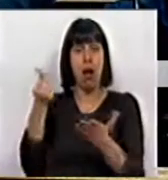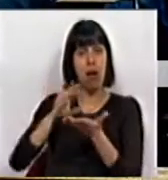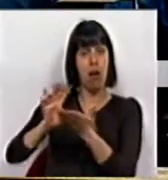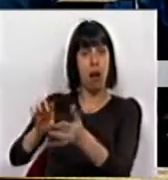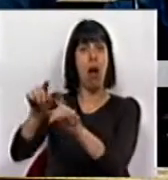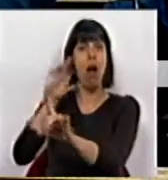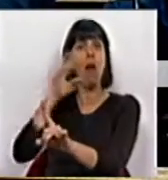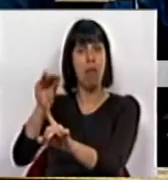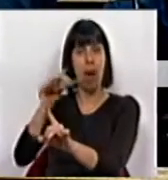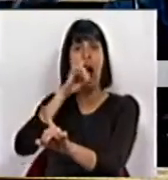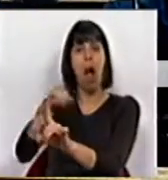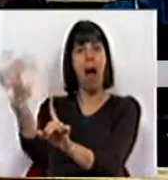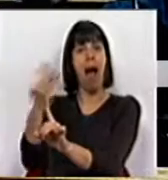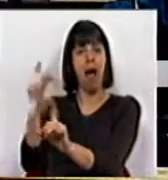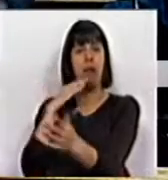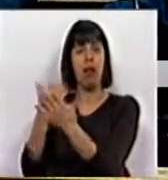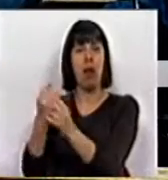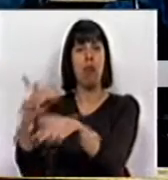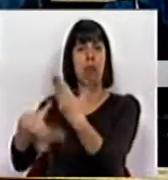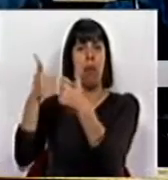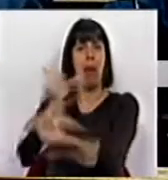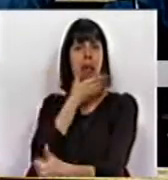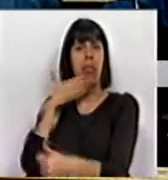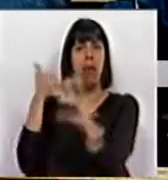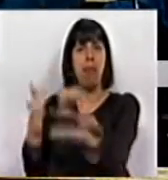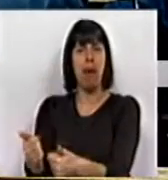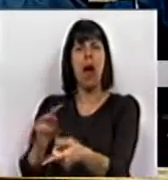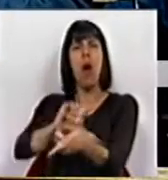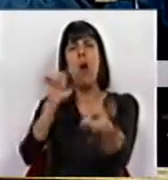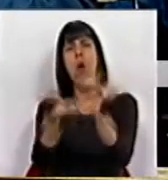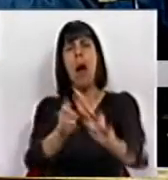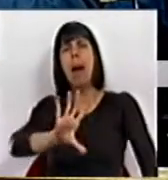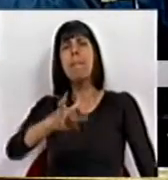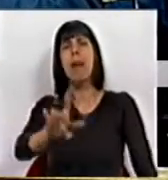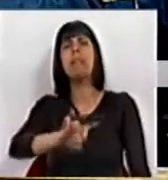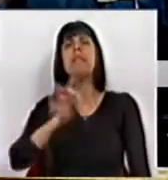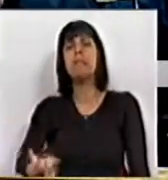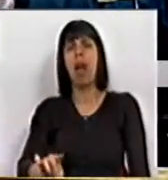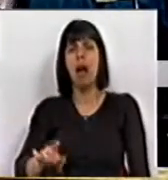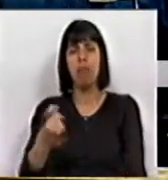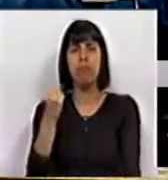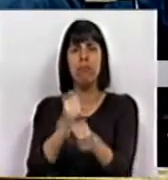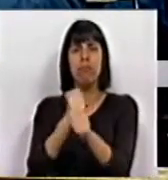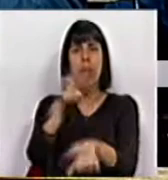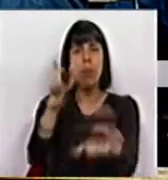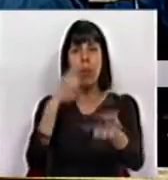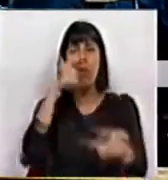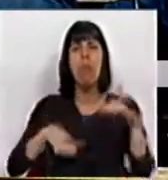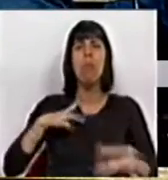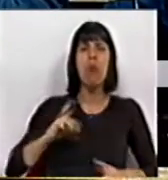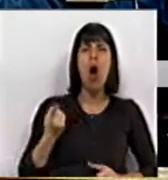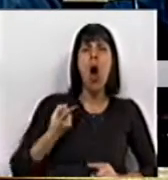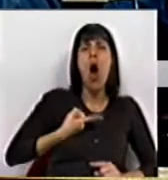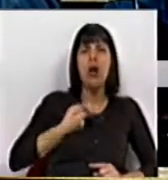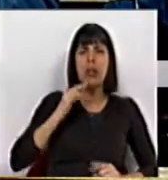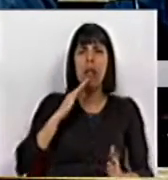o capital financeiro? É evidente que funcionou. E para o país? E para os trabalhadores e para o povo português?